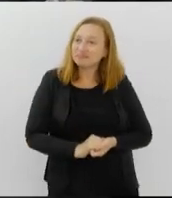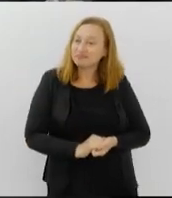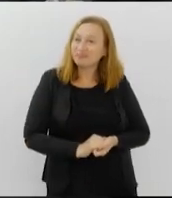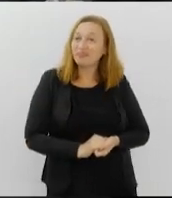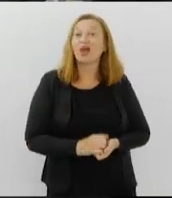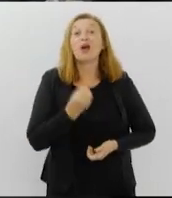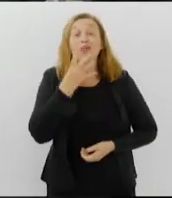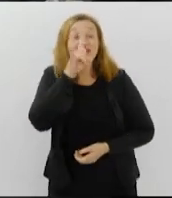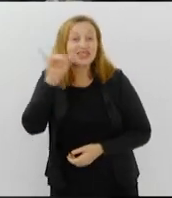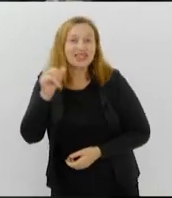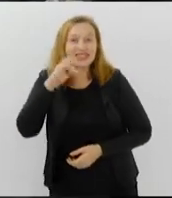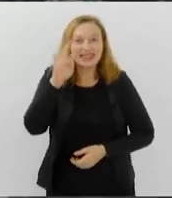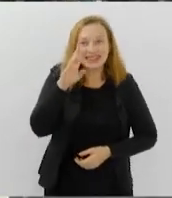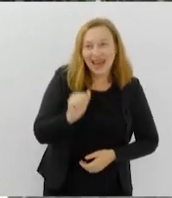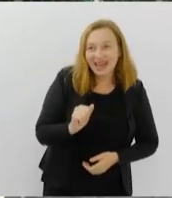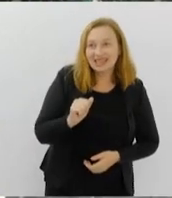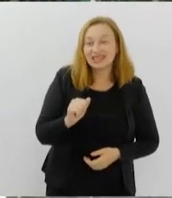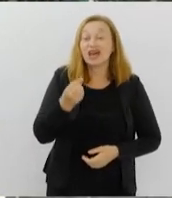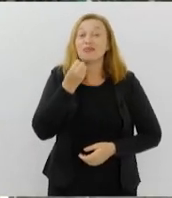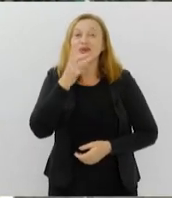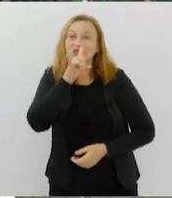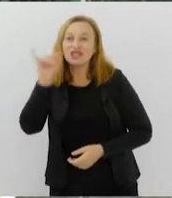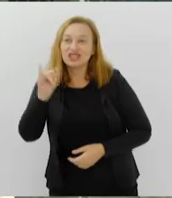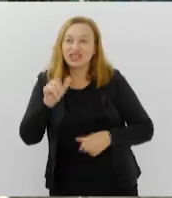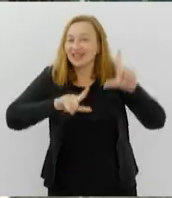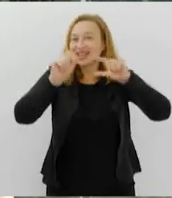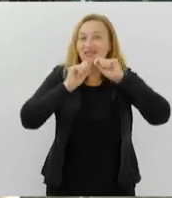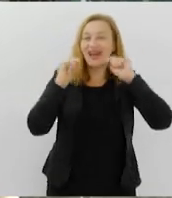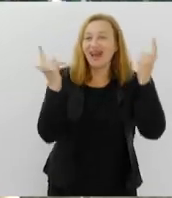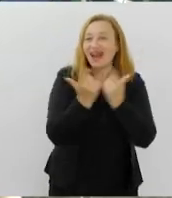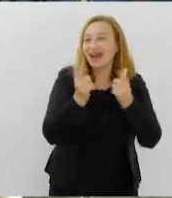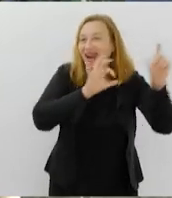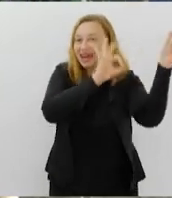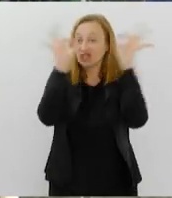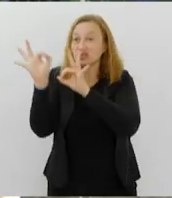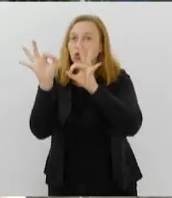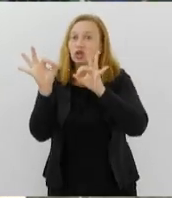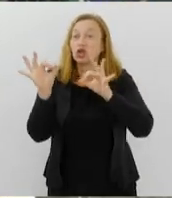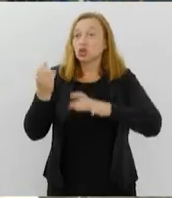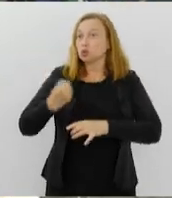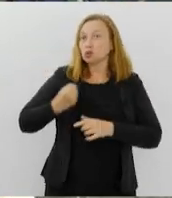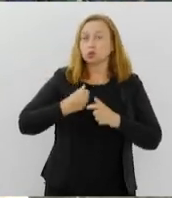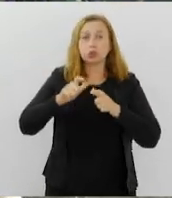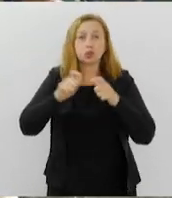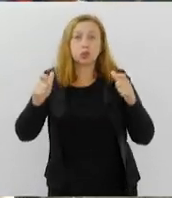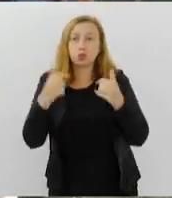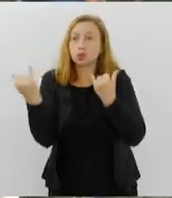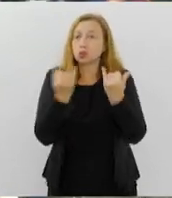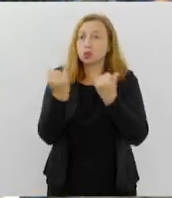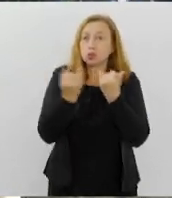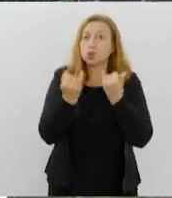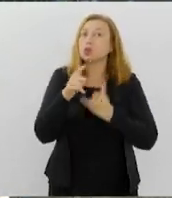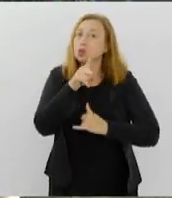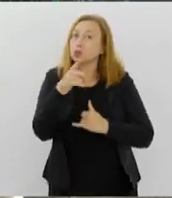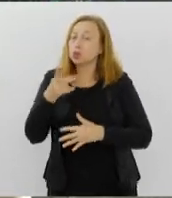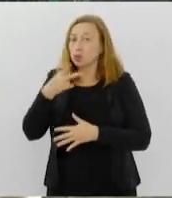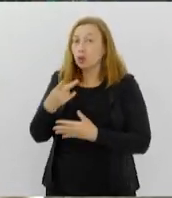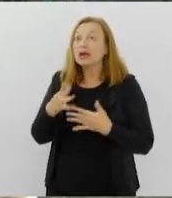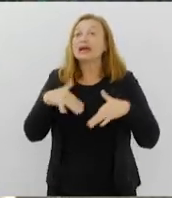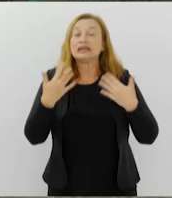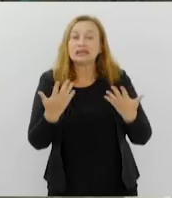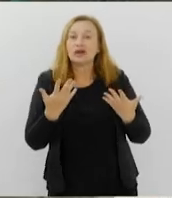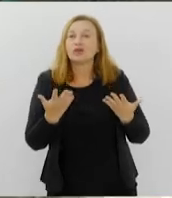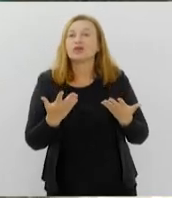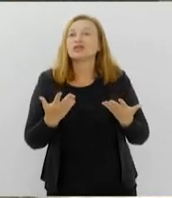Bom dia, Natália. Bom dia aos telespectadores da TV Alerja. São números impressionantes essas informações que você traz. E por isso,